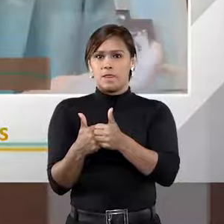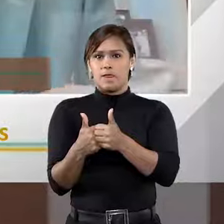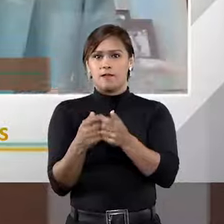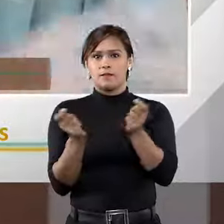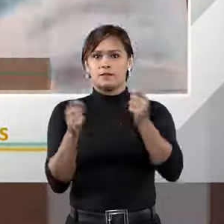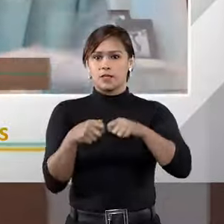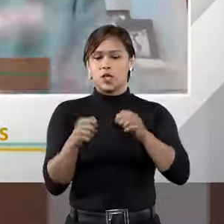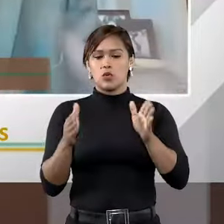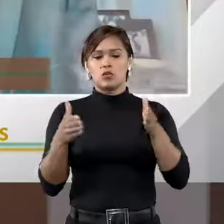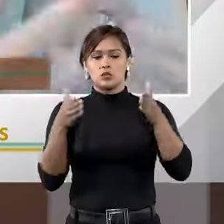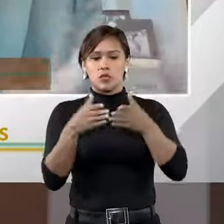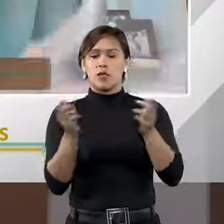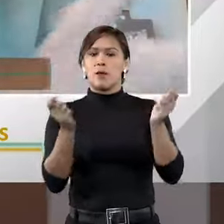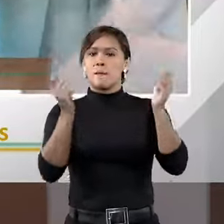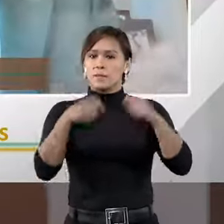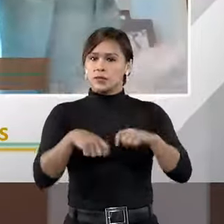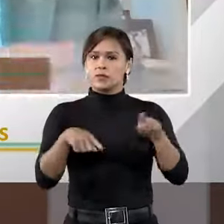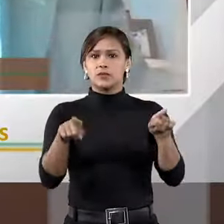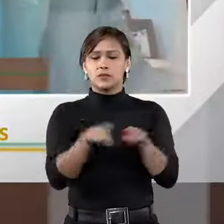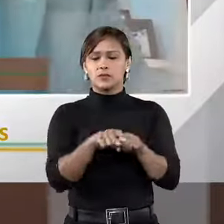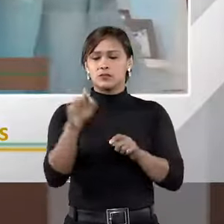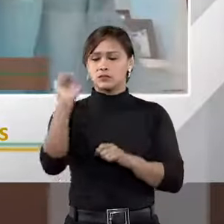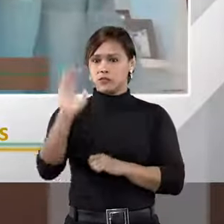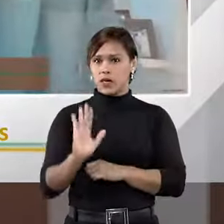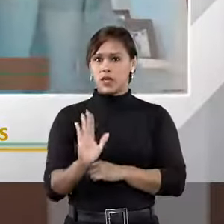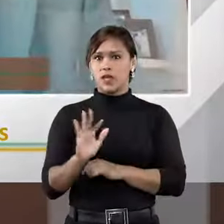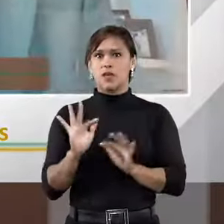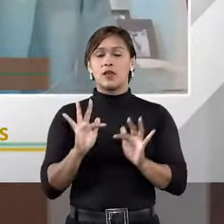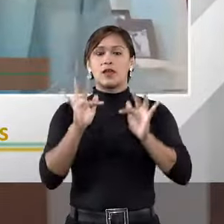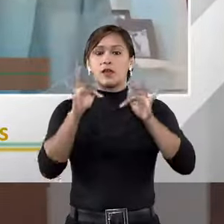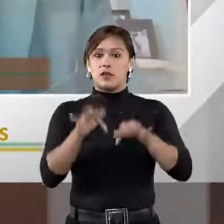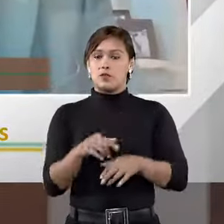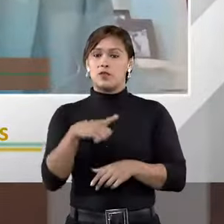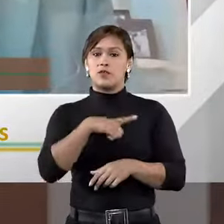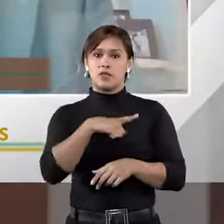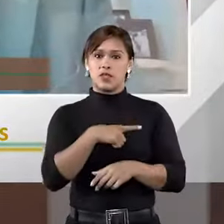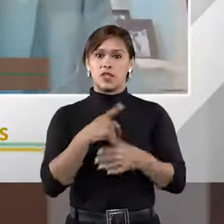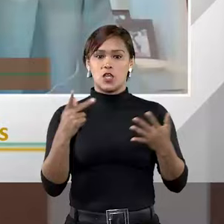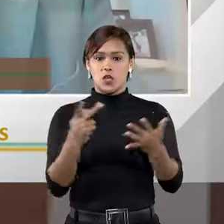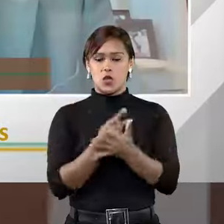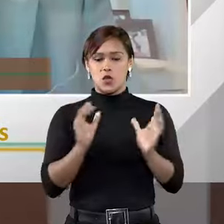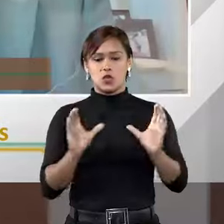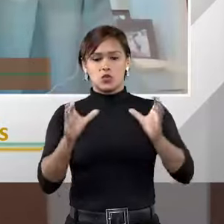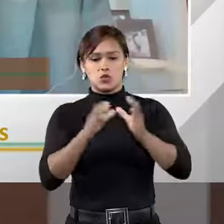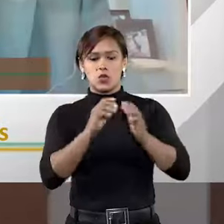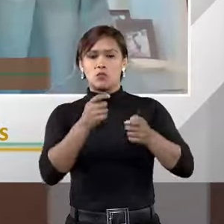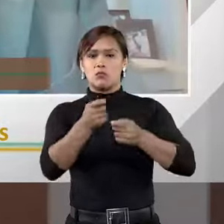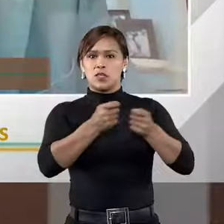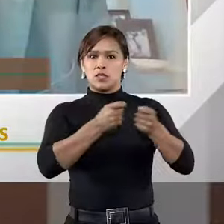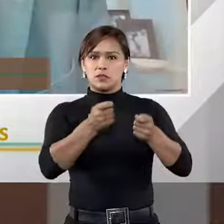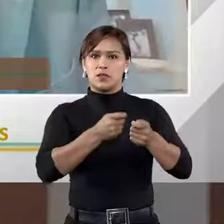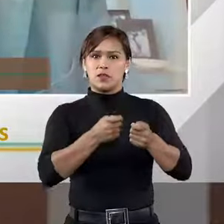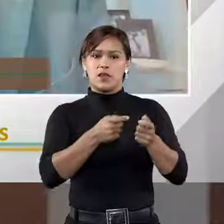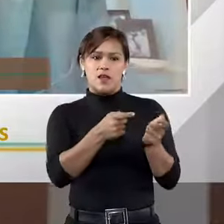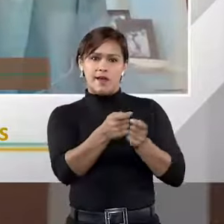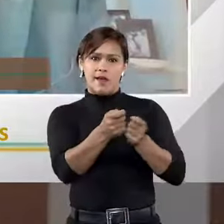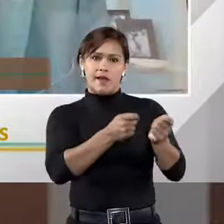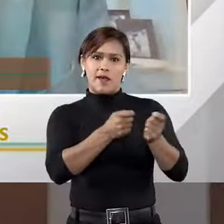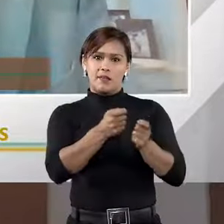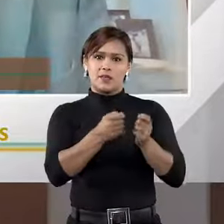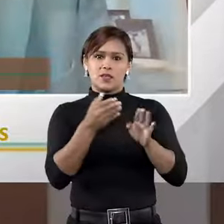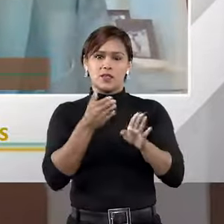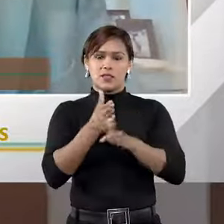à constatação de que ela pode não ser tão cara. Por último, existem atualmente nas câmaras arbitrárias previsões da chamada arbitragem